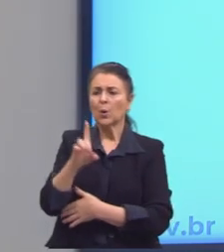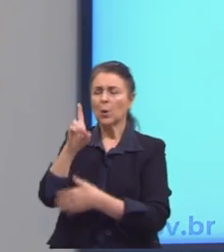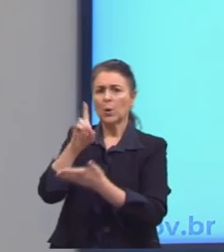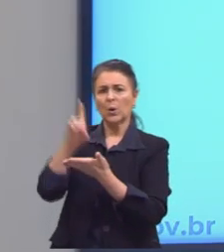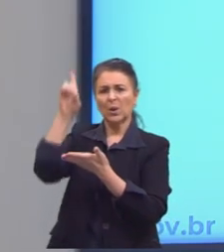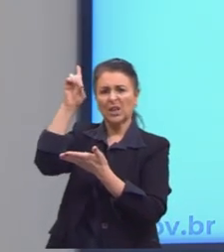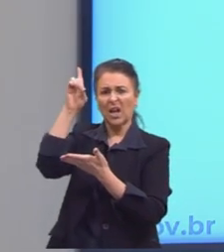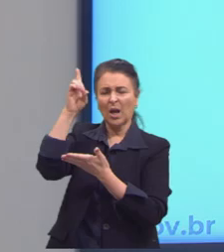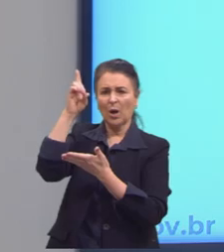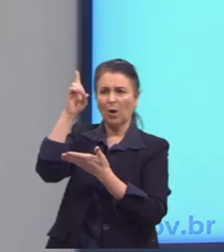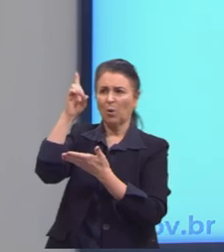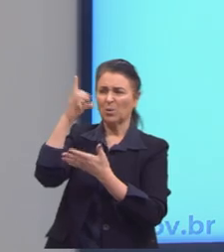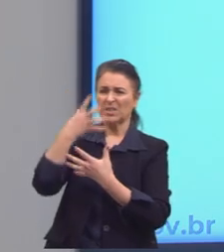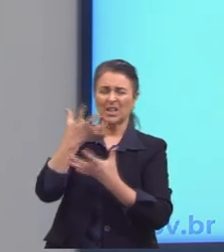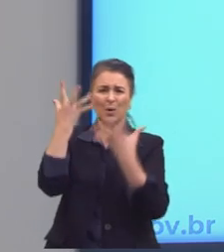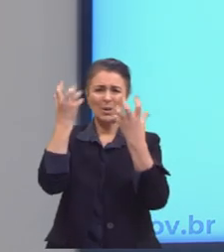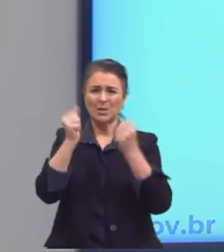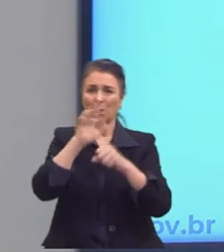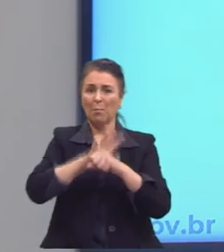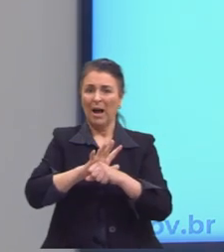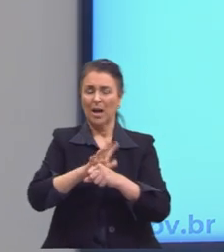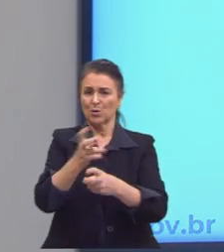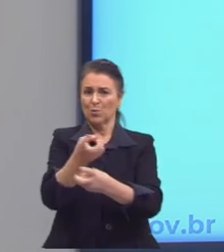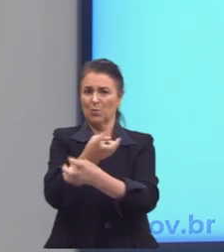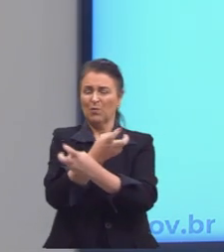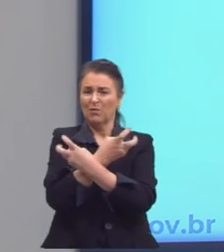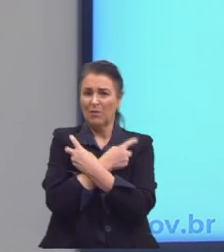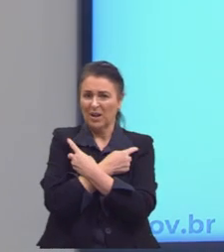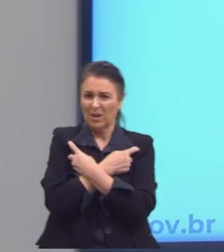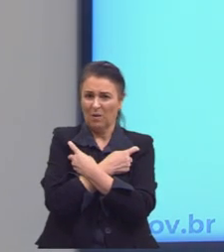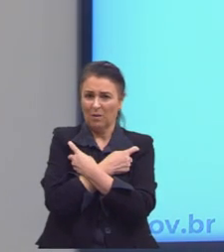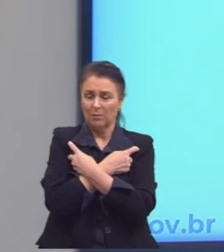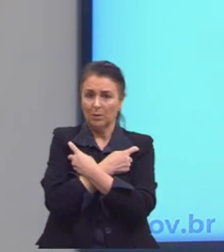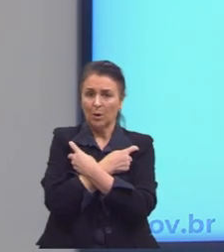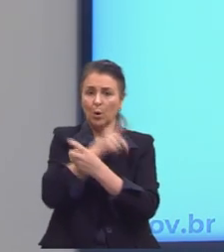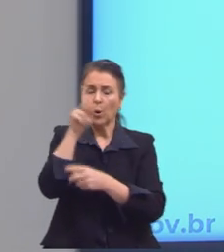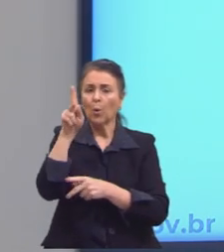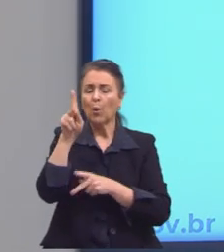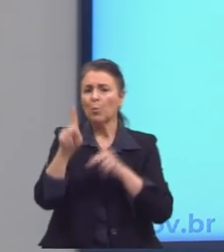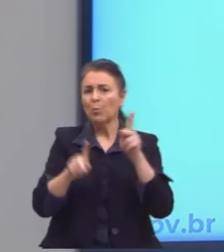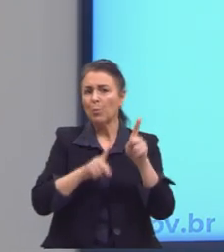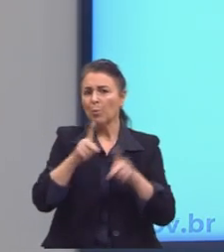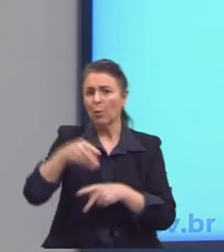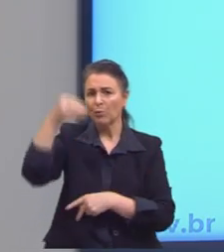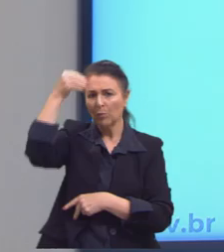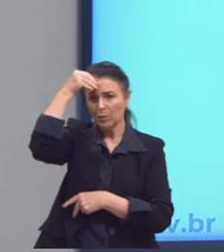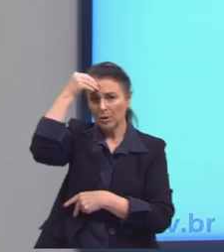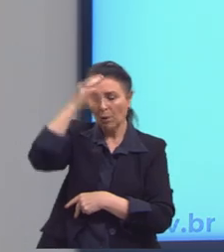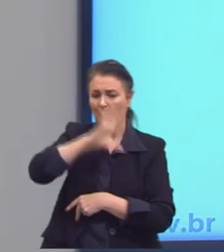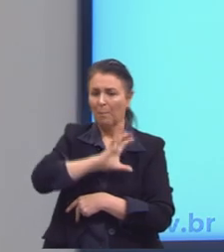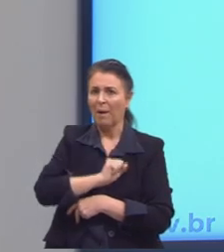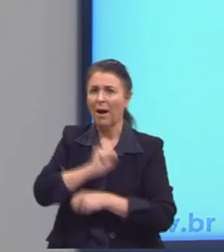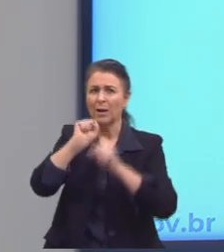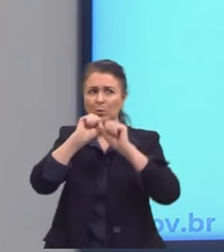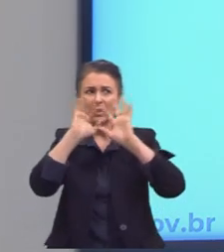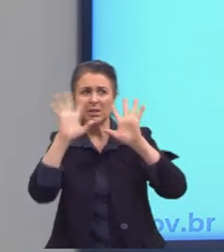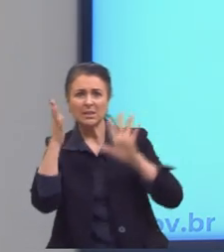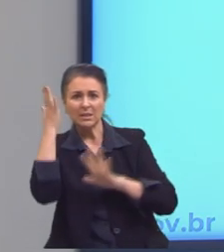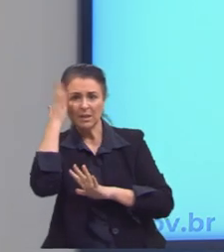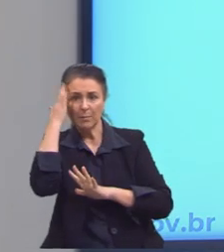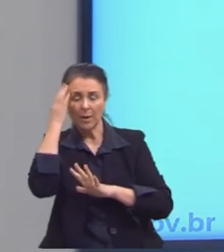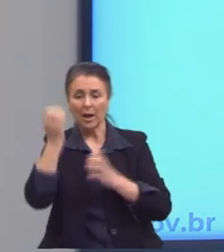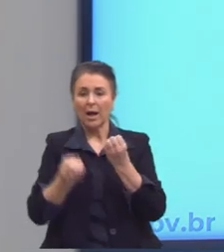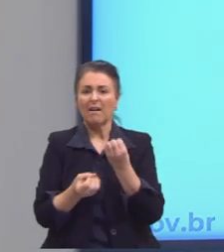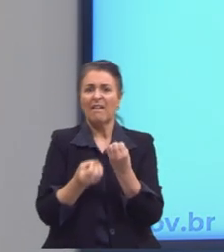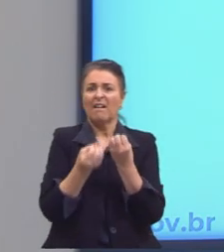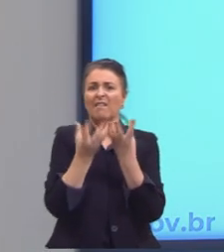tirania, da mão do faraó endurecido, o povo hebreu amado e esclarecido, Páscoa ficou da